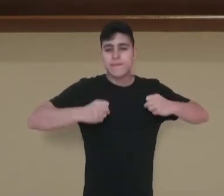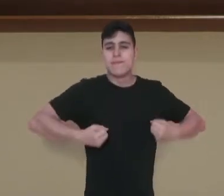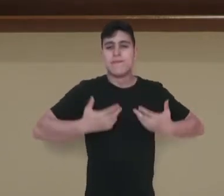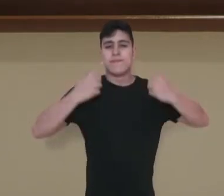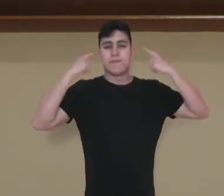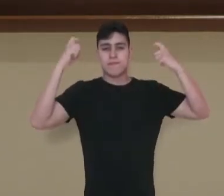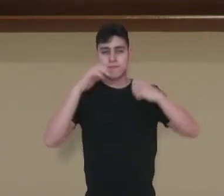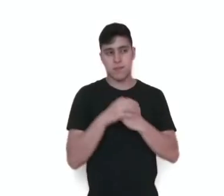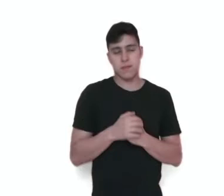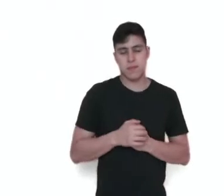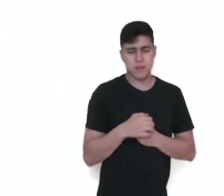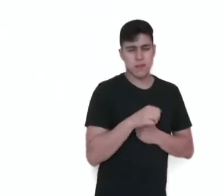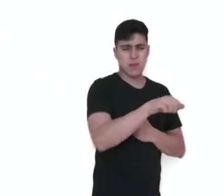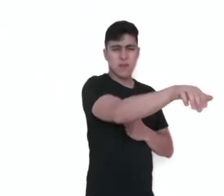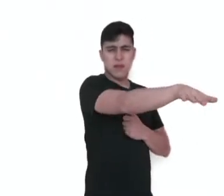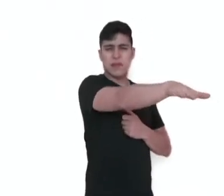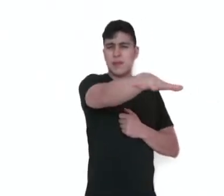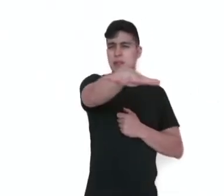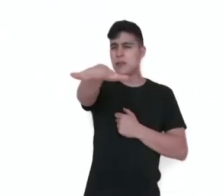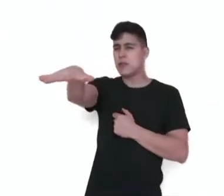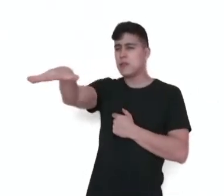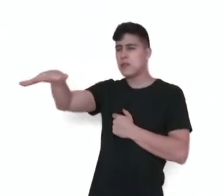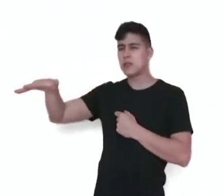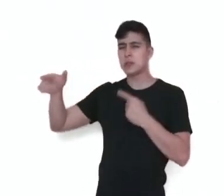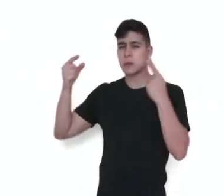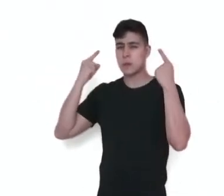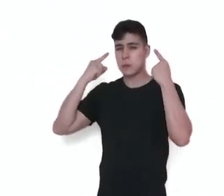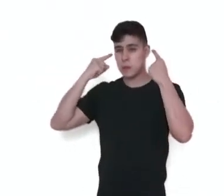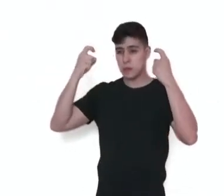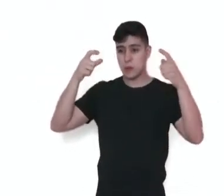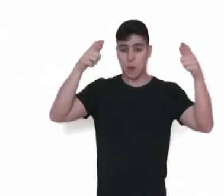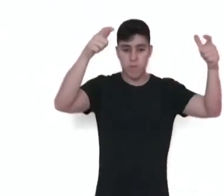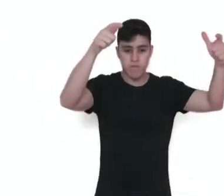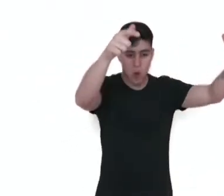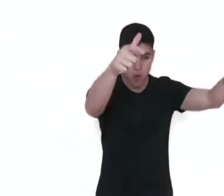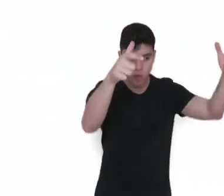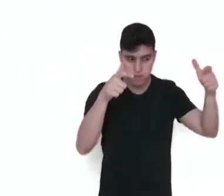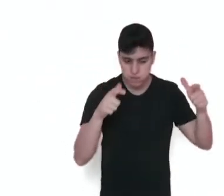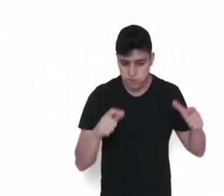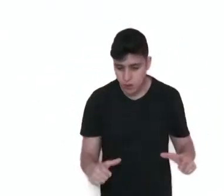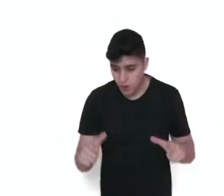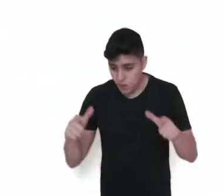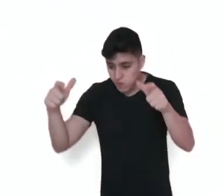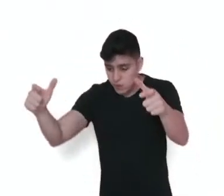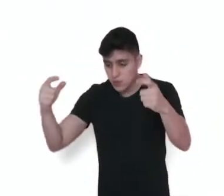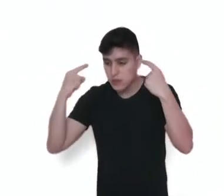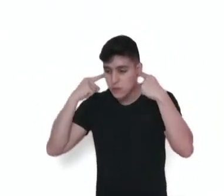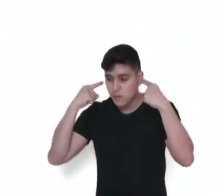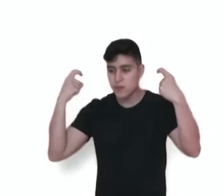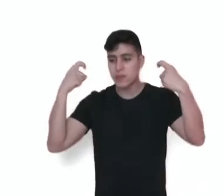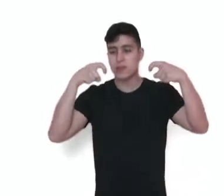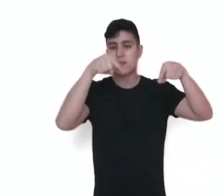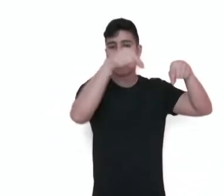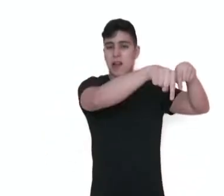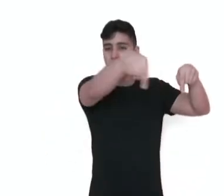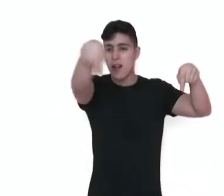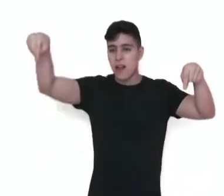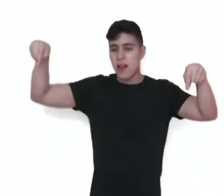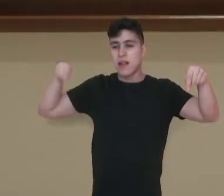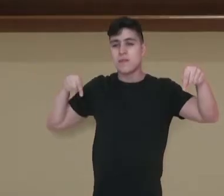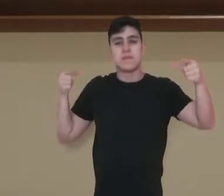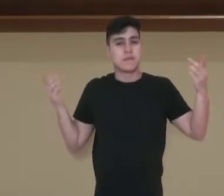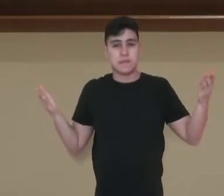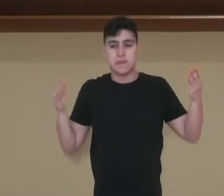Paisagem sonora, os sons de cada lugar, paisagem sonora refere-se aos sons de cada lugar, ao